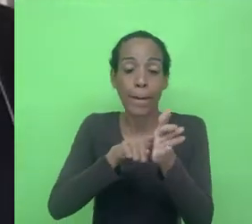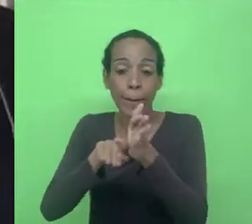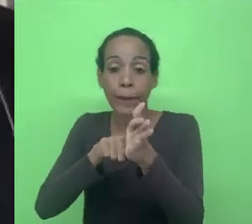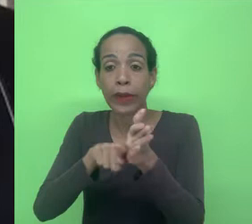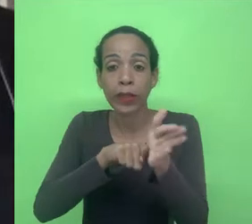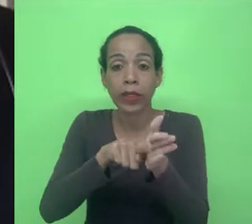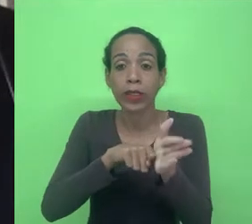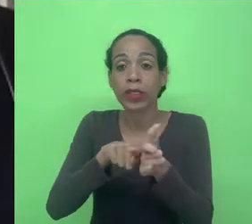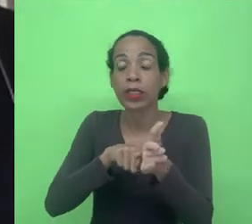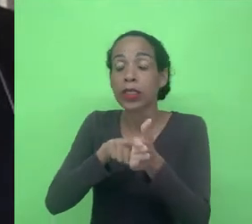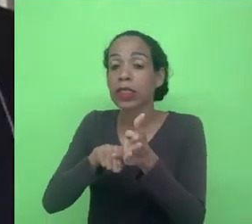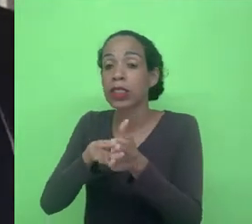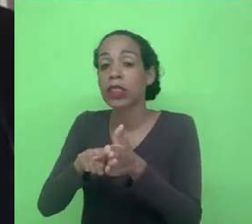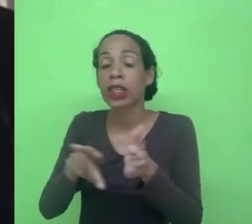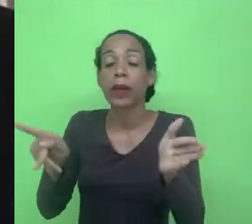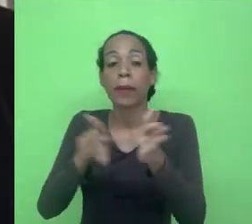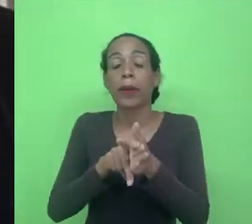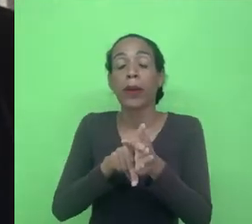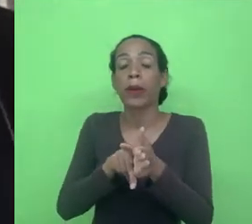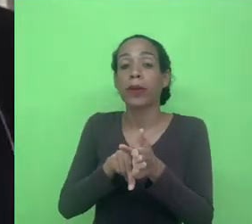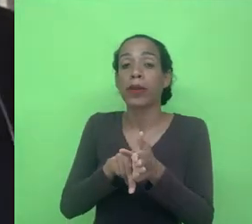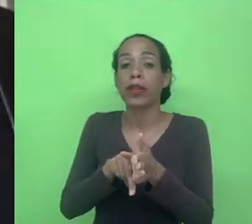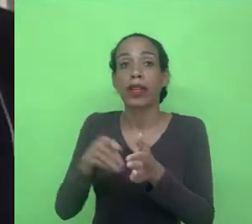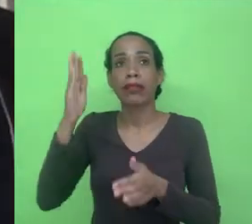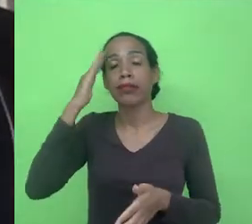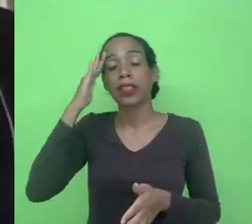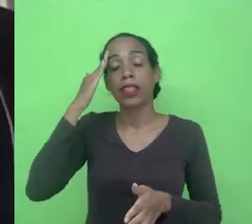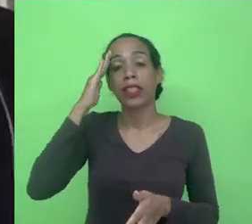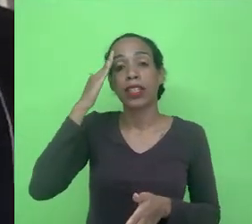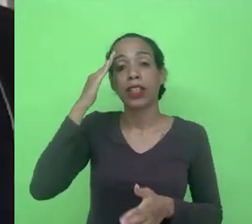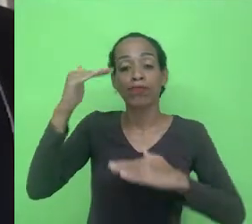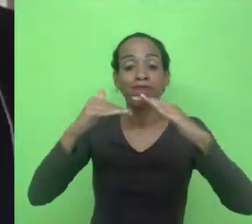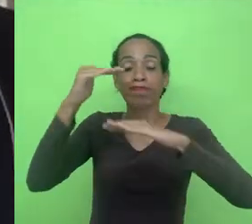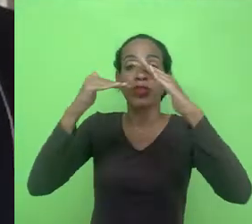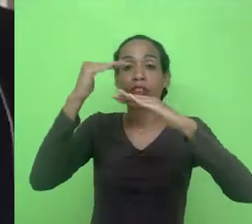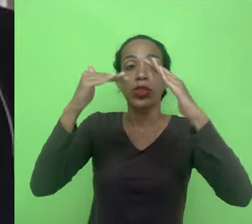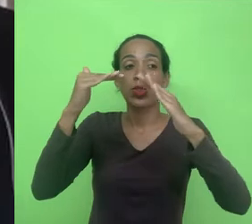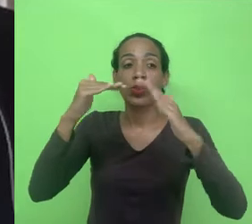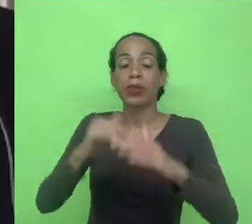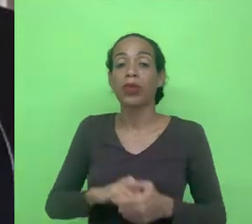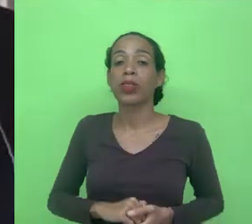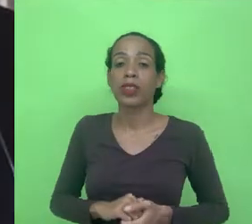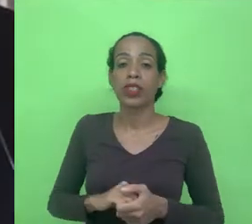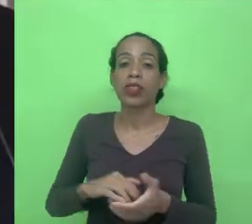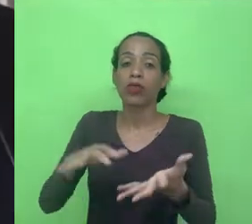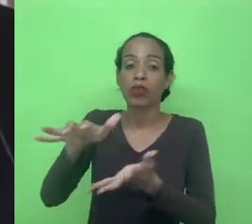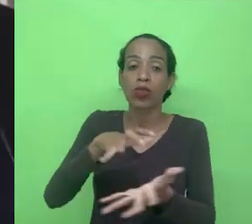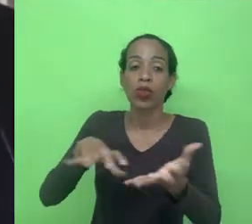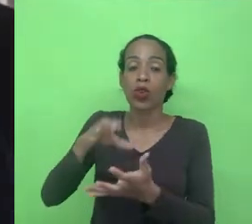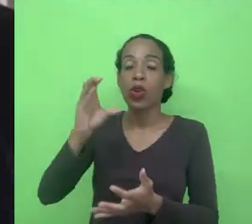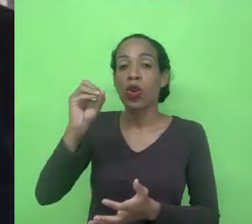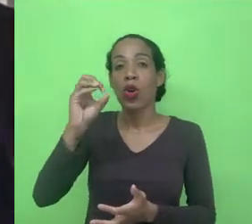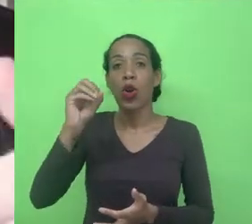mediadores e das suas mediações para entender o que o processo de dataficação dos movimentos de cooperativismo de